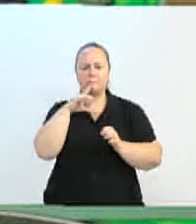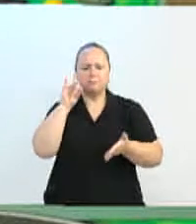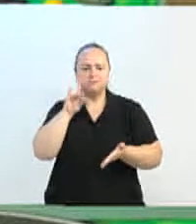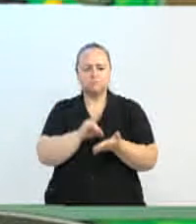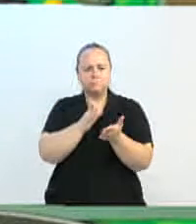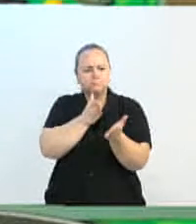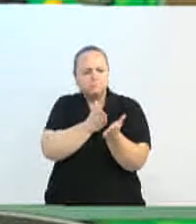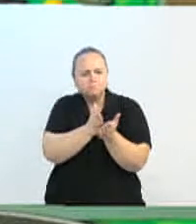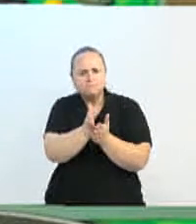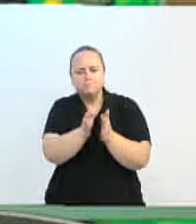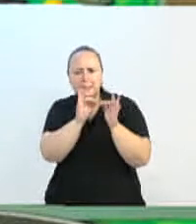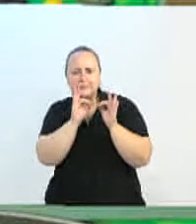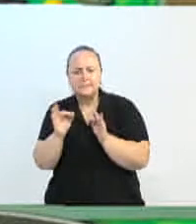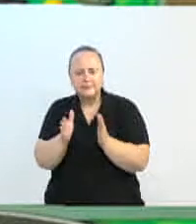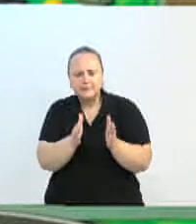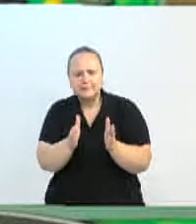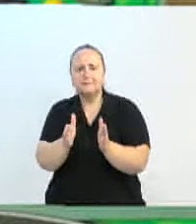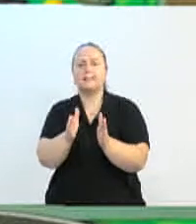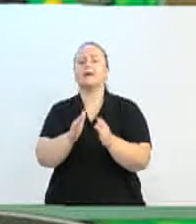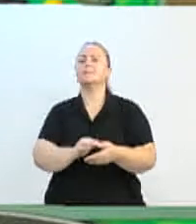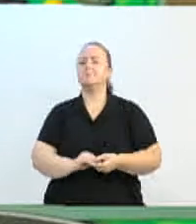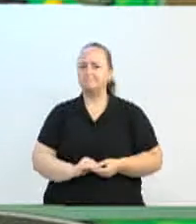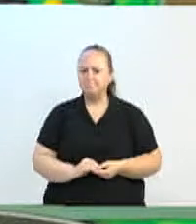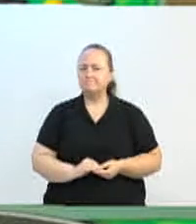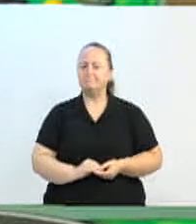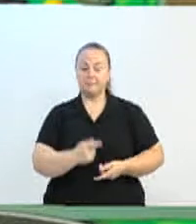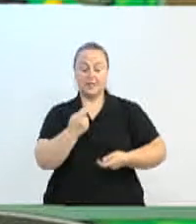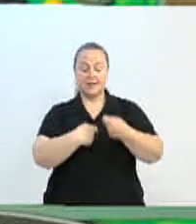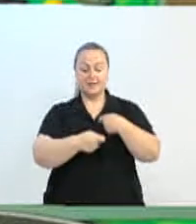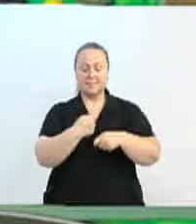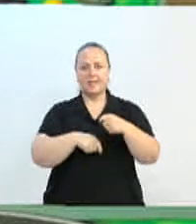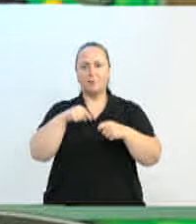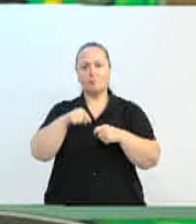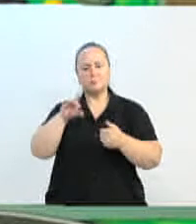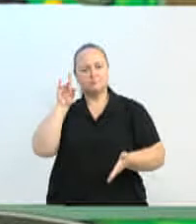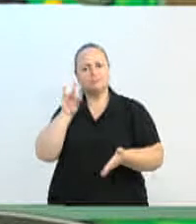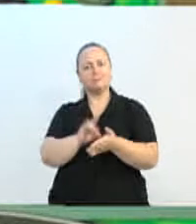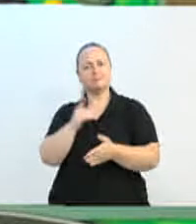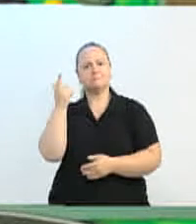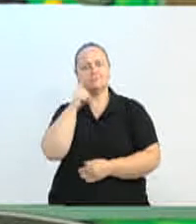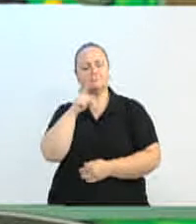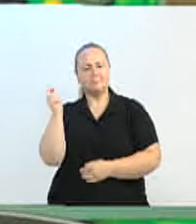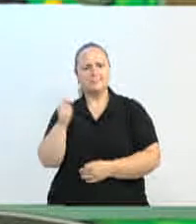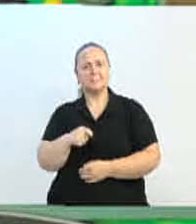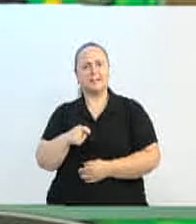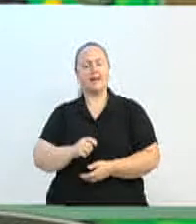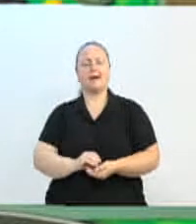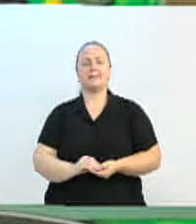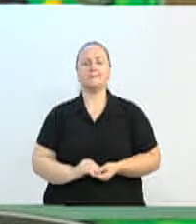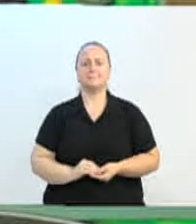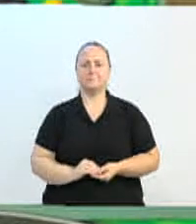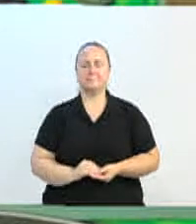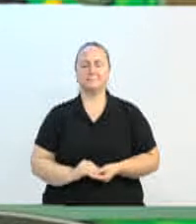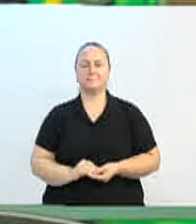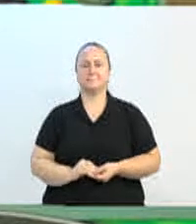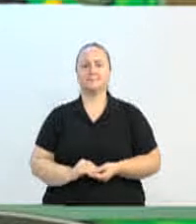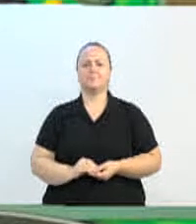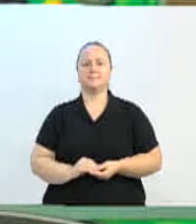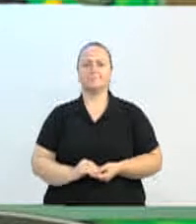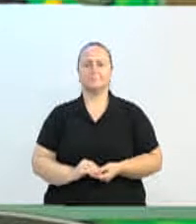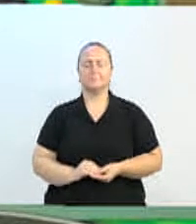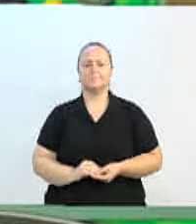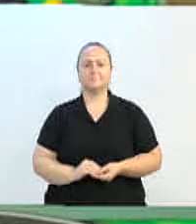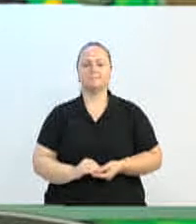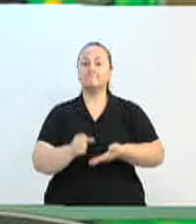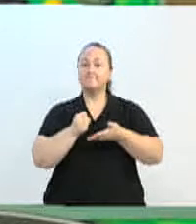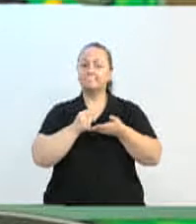os bons caminhos para que seu negócio frutifique efetivamente. E, por último, ajudar as empresas estabelecidas